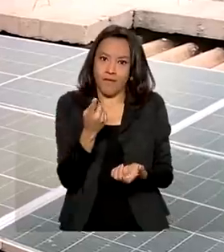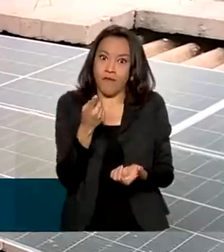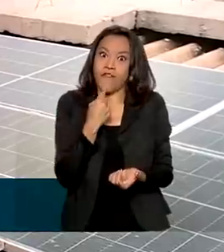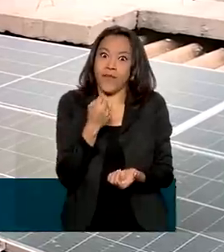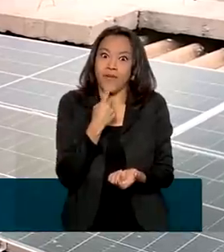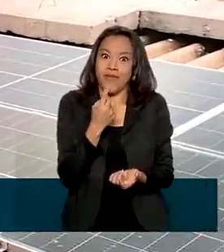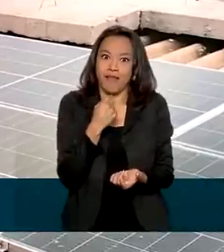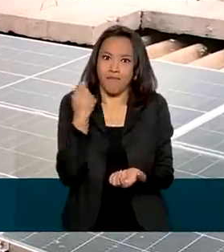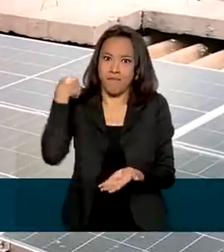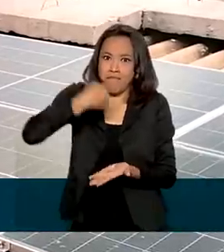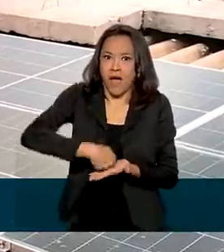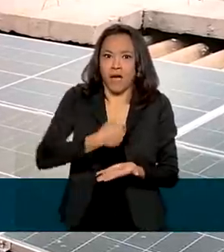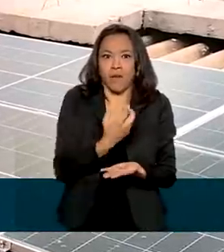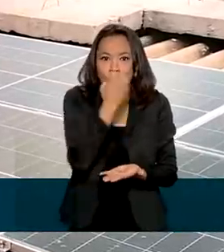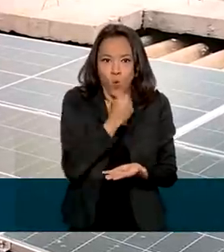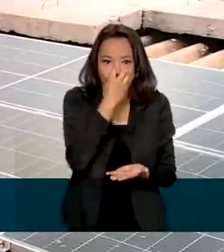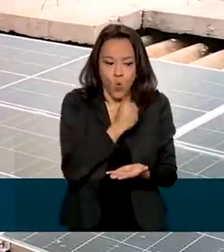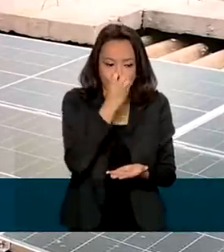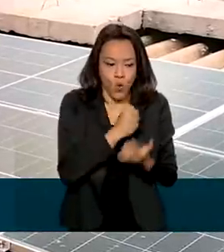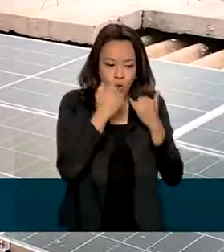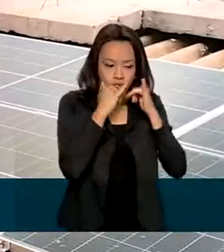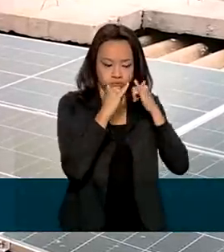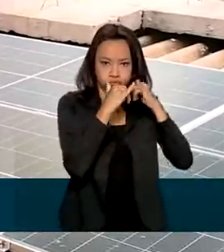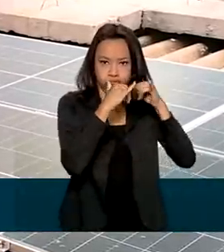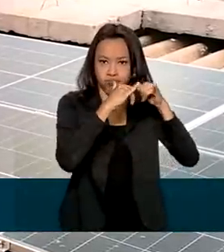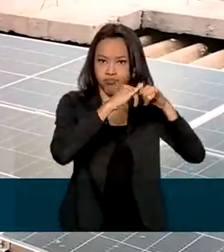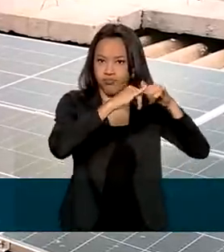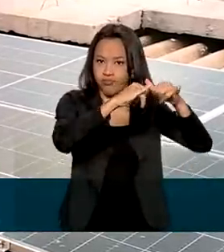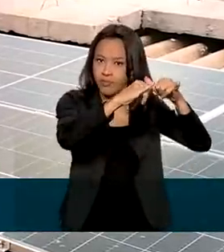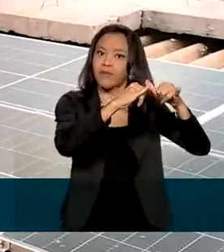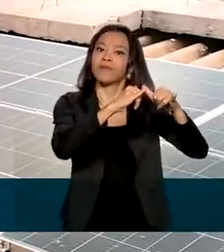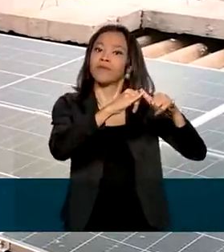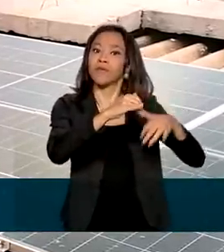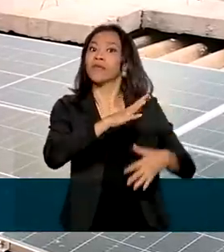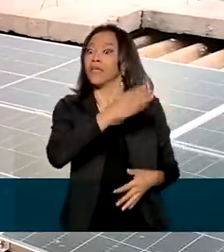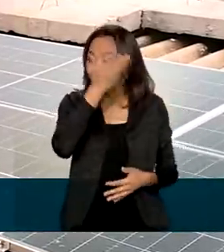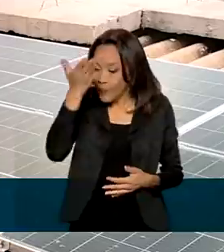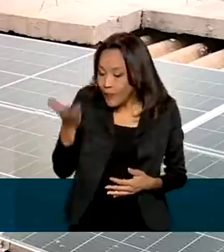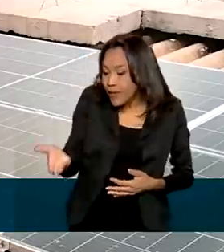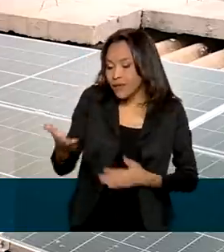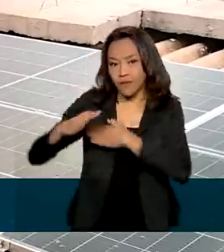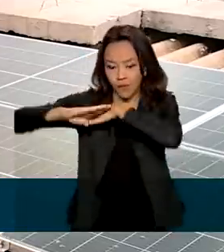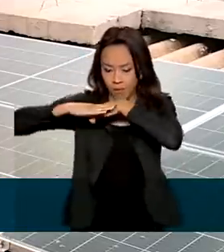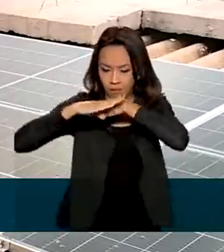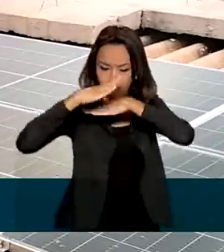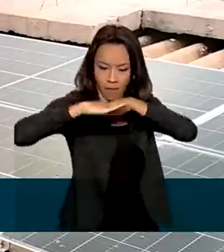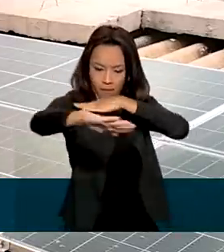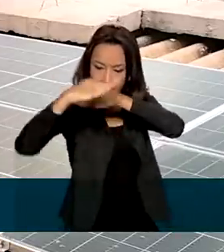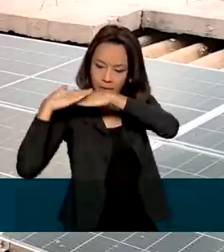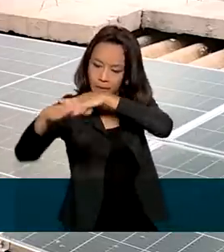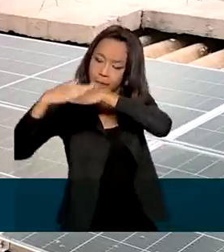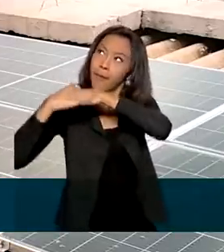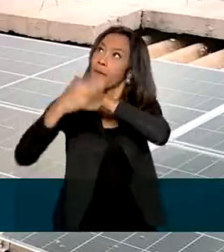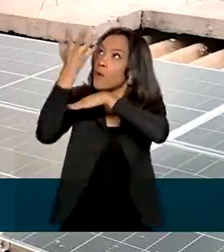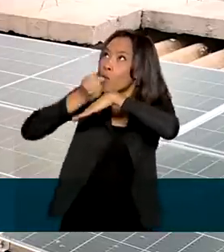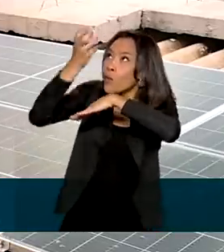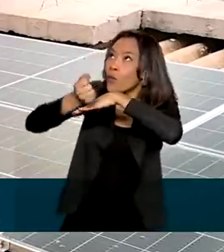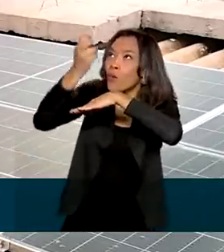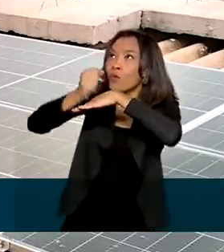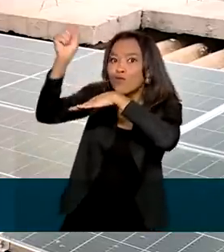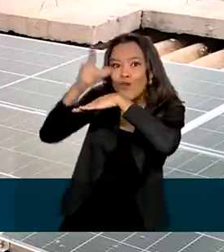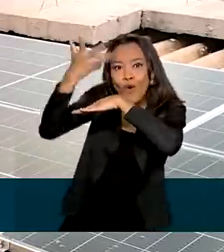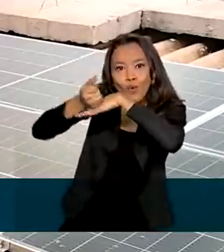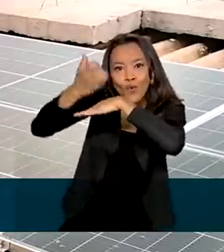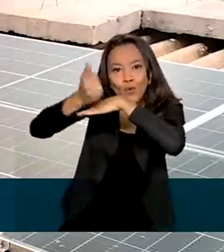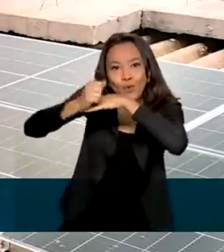porque nós consumimos mais de um quilowatt hora. E é isso, com as placas, hoje a gente já está tendo uma economia nesse primeiro ano.